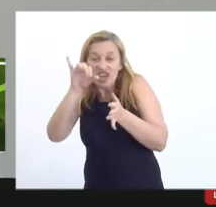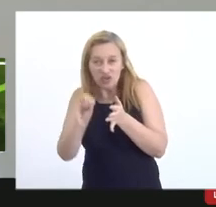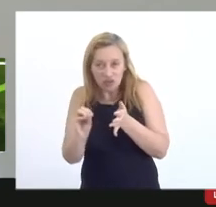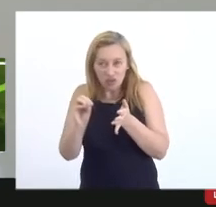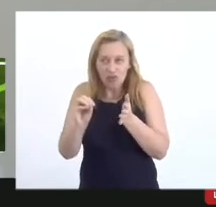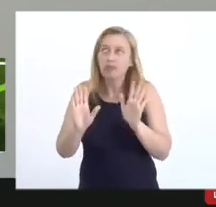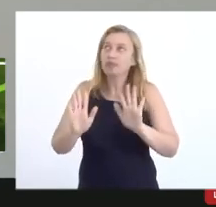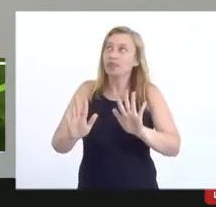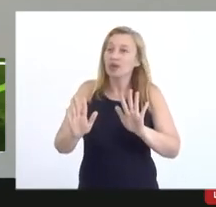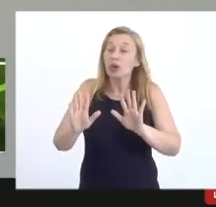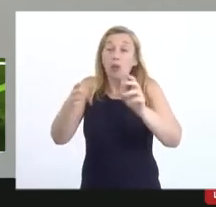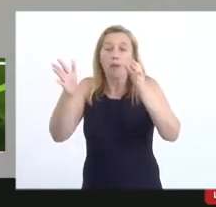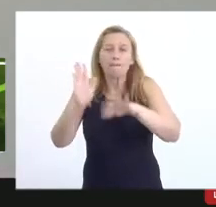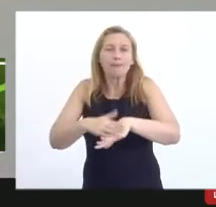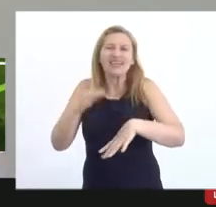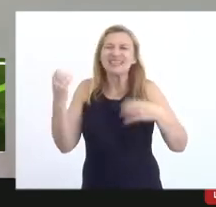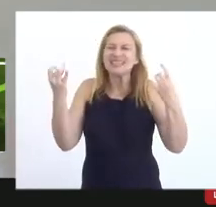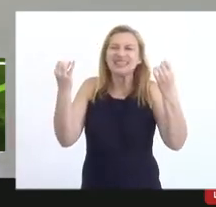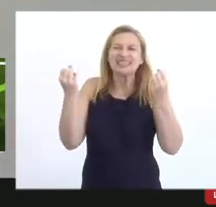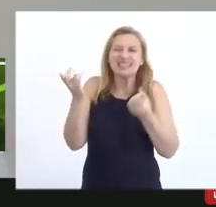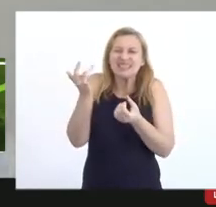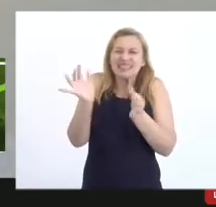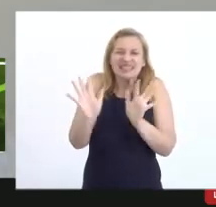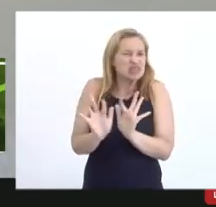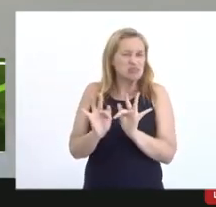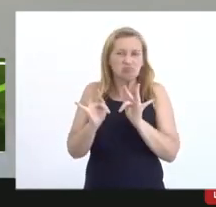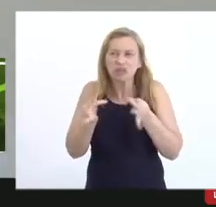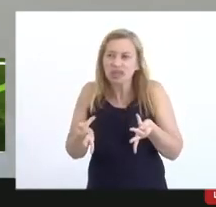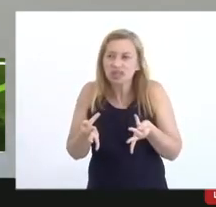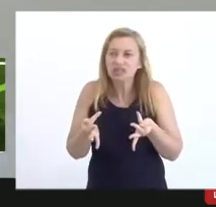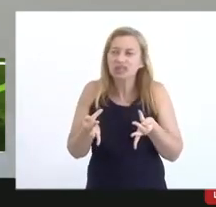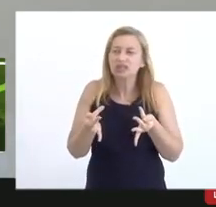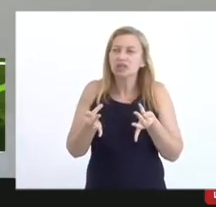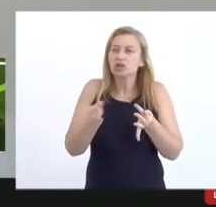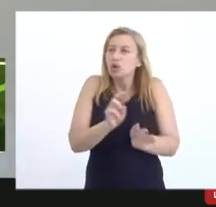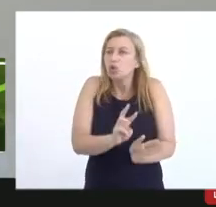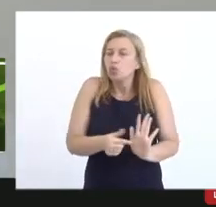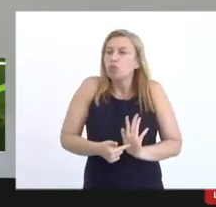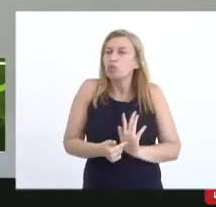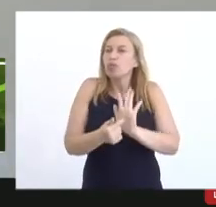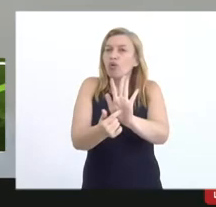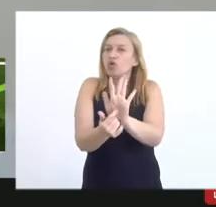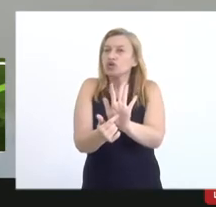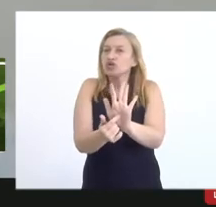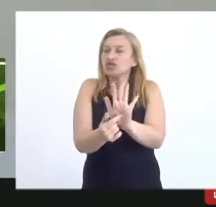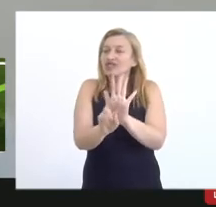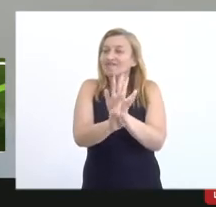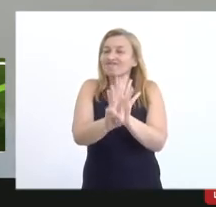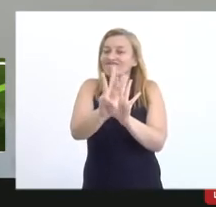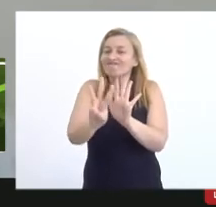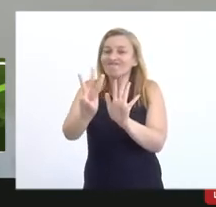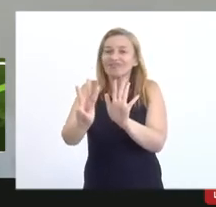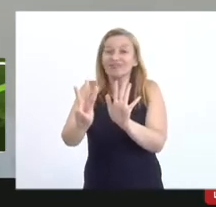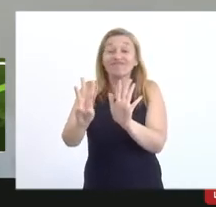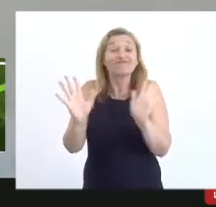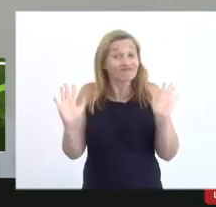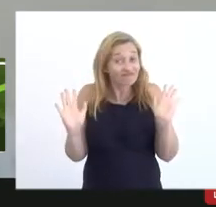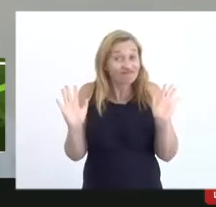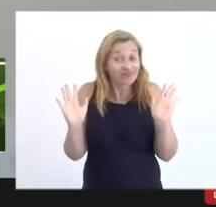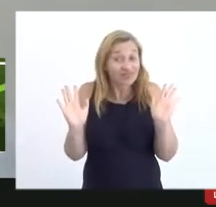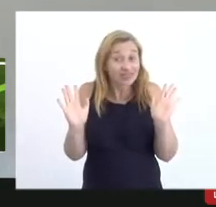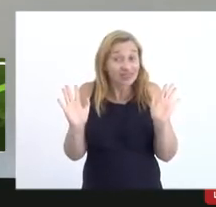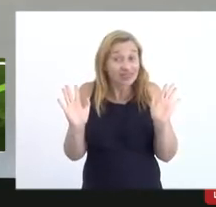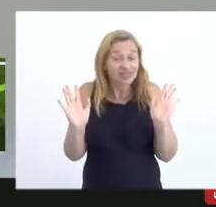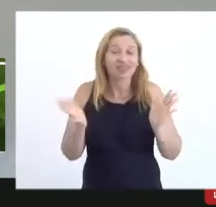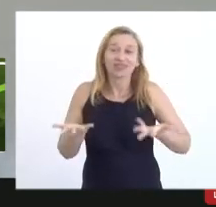assim o mais simples o mais simples possível uma disponibilização real-time online e real